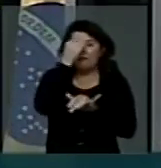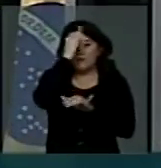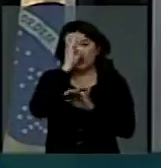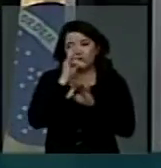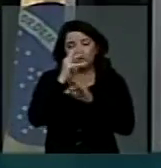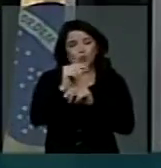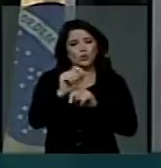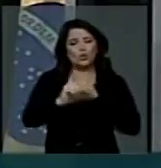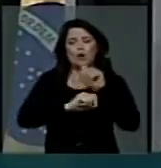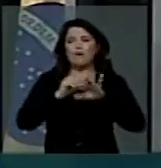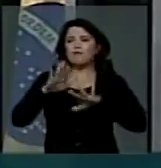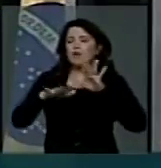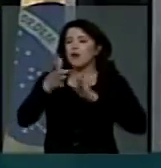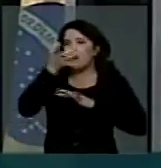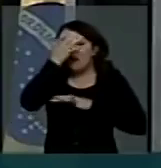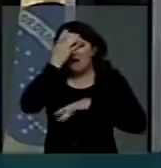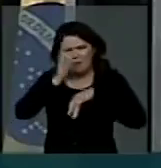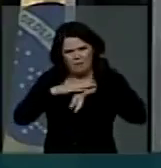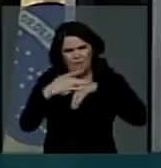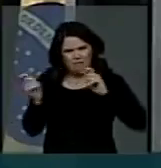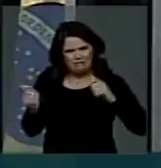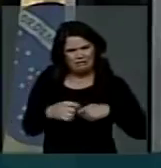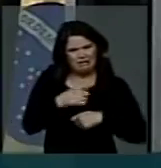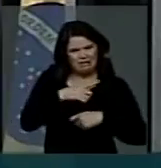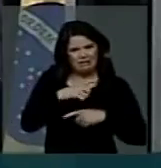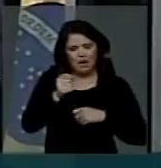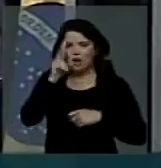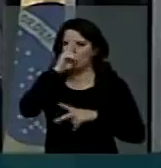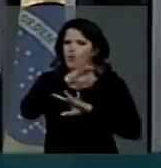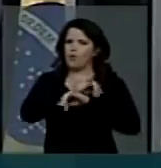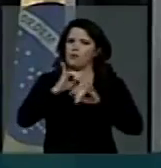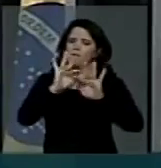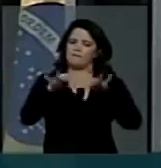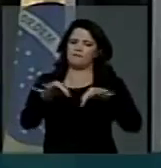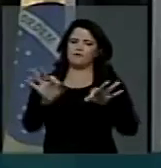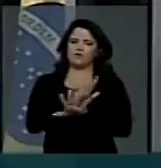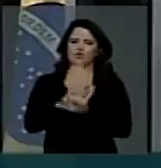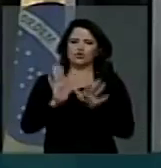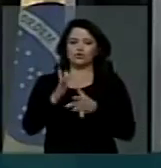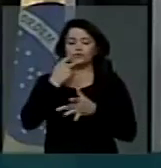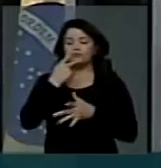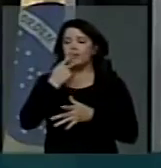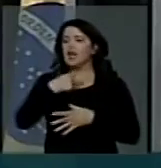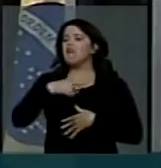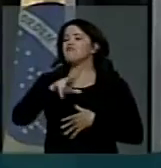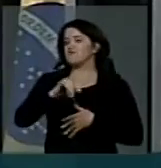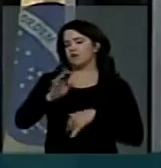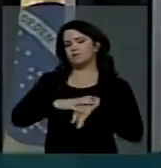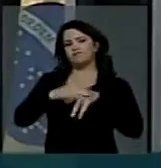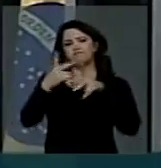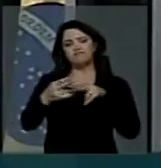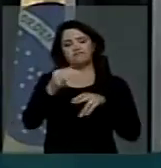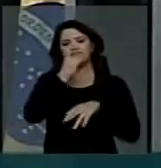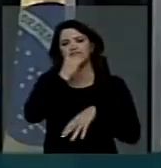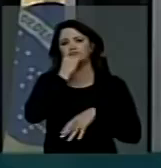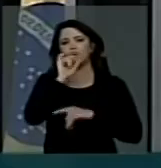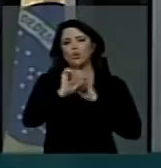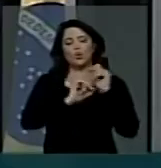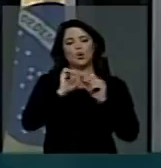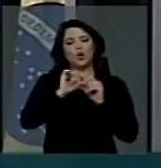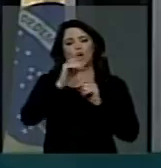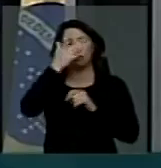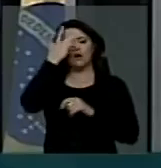vezes não tem capacidade. E quero lembrar aqui, para encerrar, de discernir o exemplo dado pelo